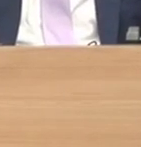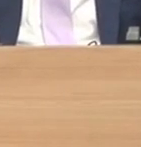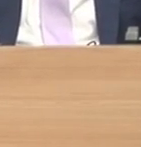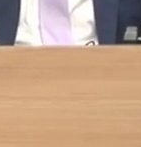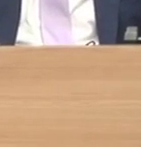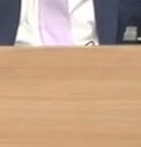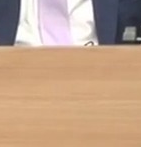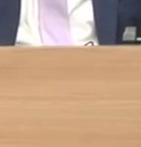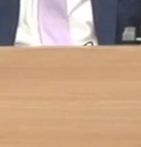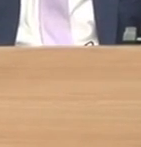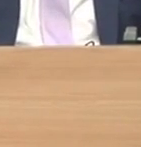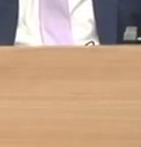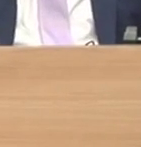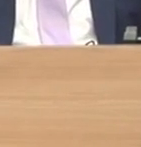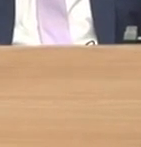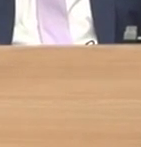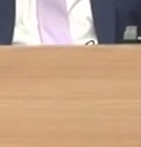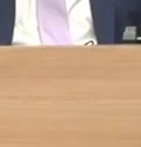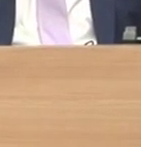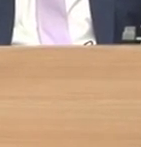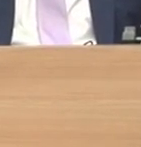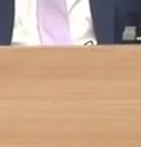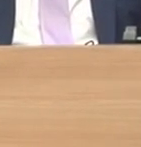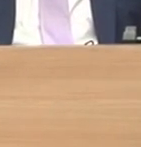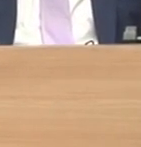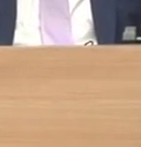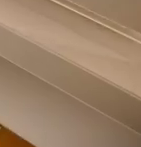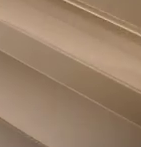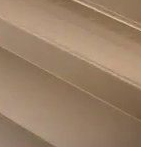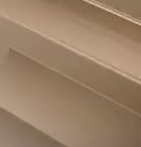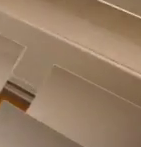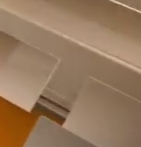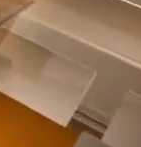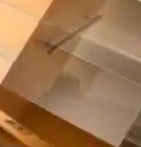requerimento foi aprovado por unanimidade no plenário.